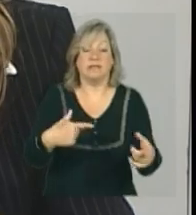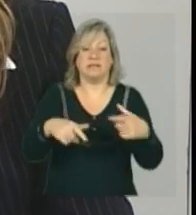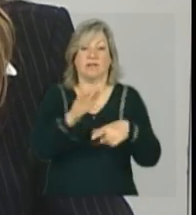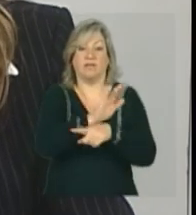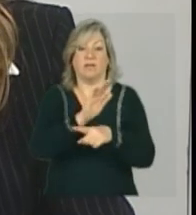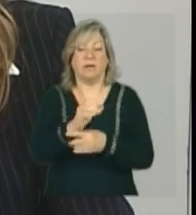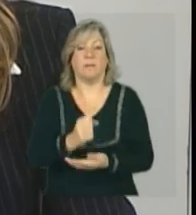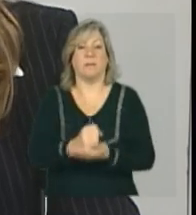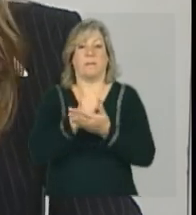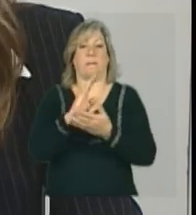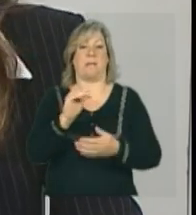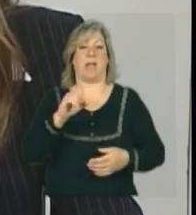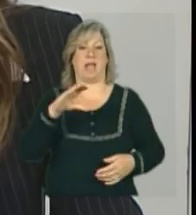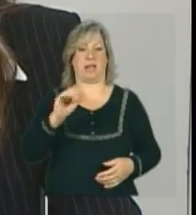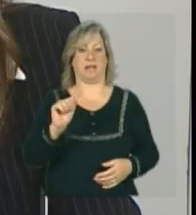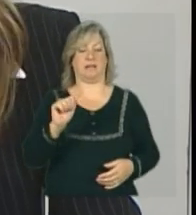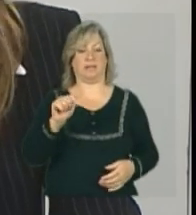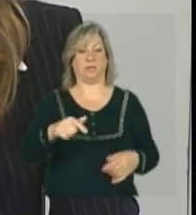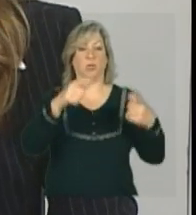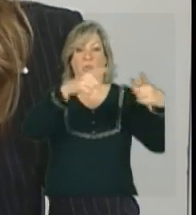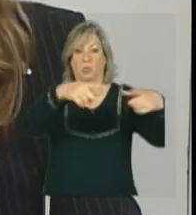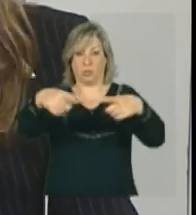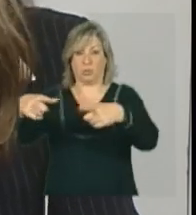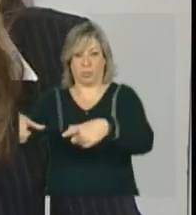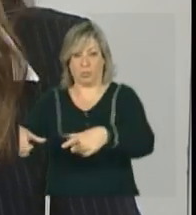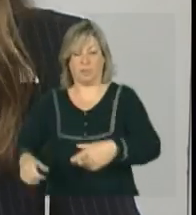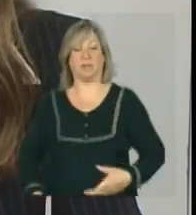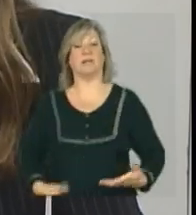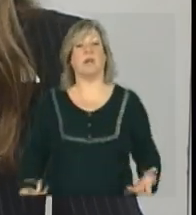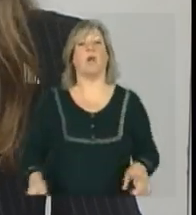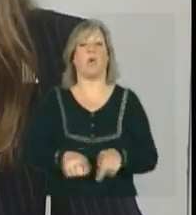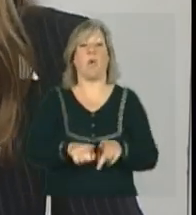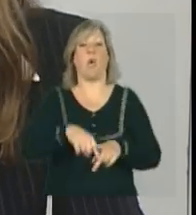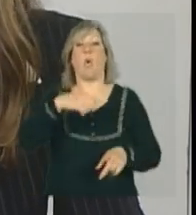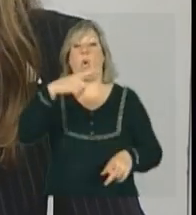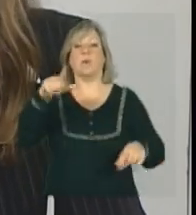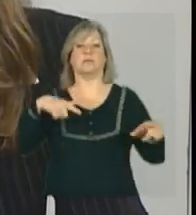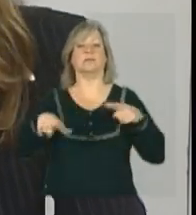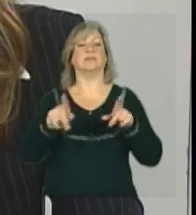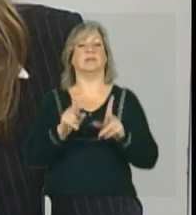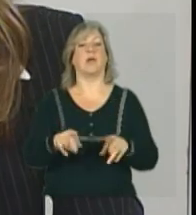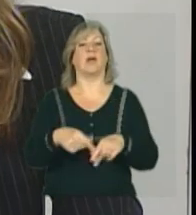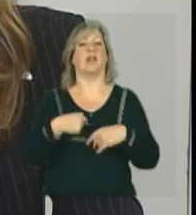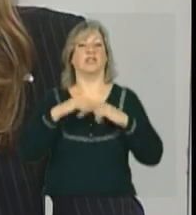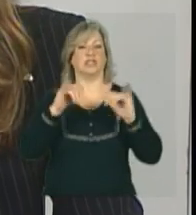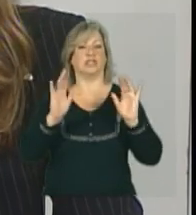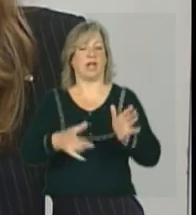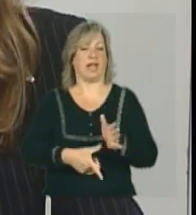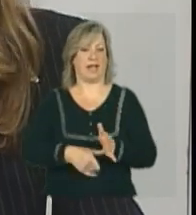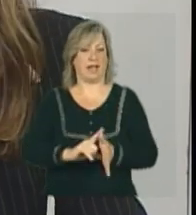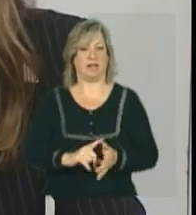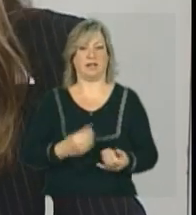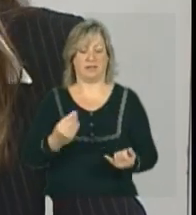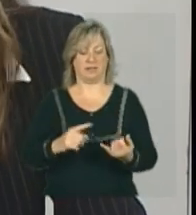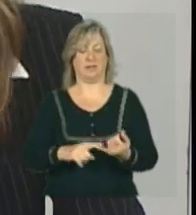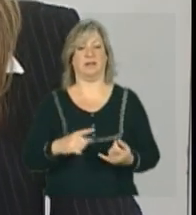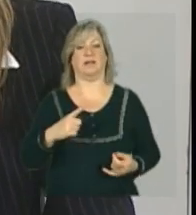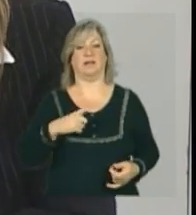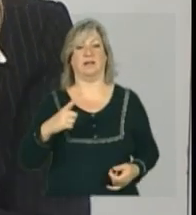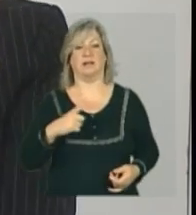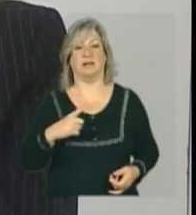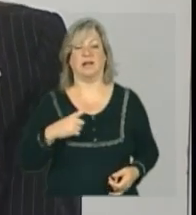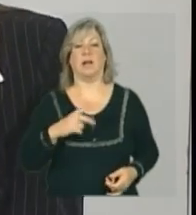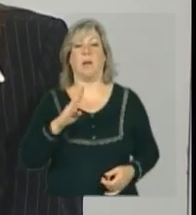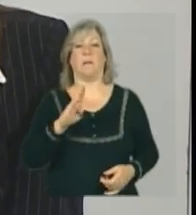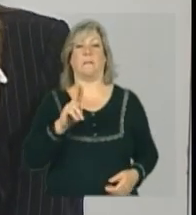social básica, né, nesses territórios. E outras ações, como já mencionei em blocos anteriores, como a busca ativa,